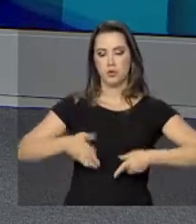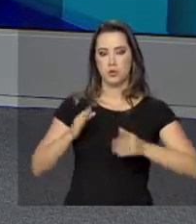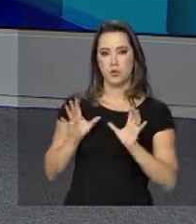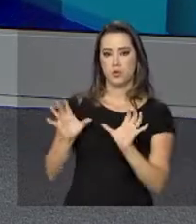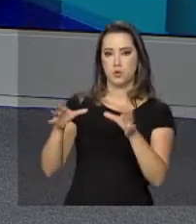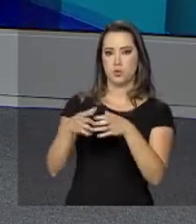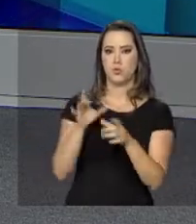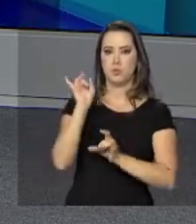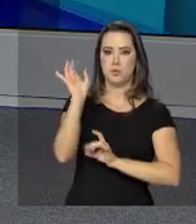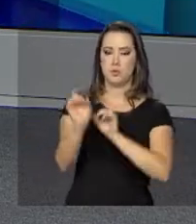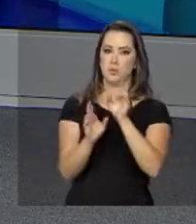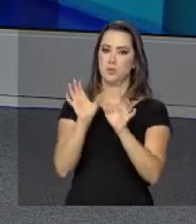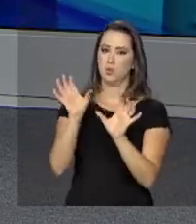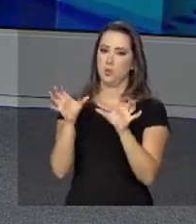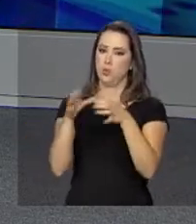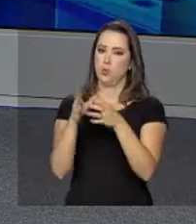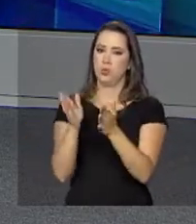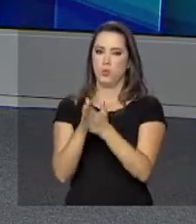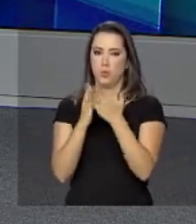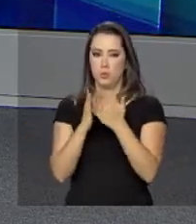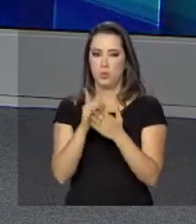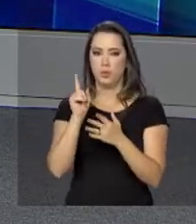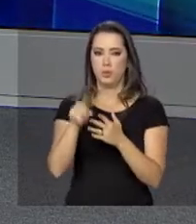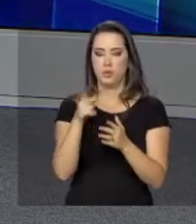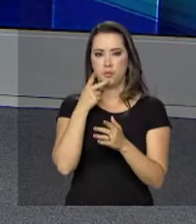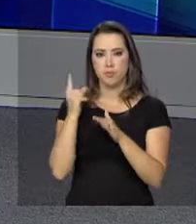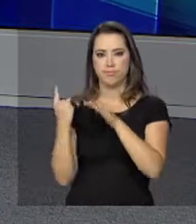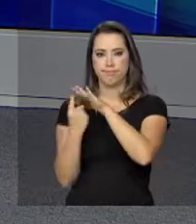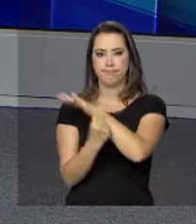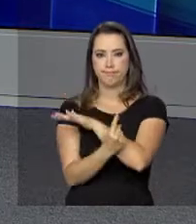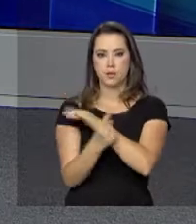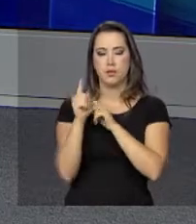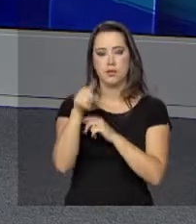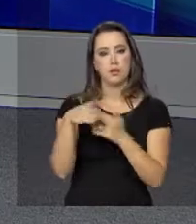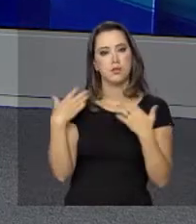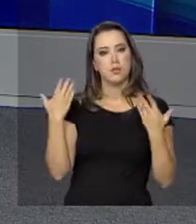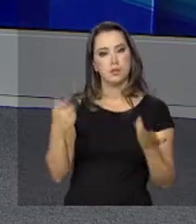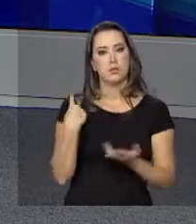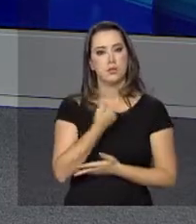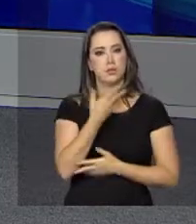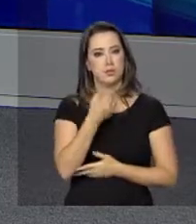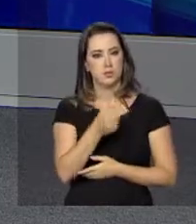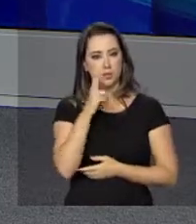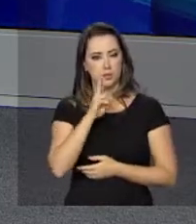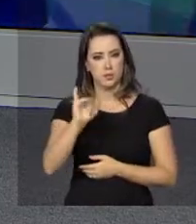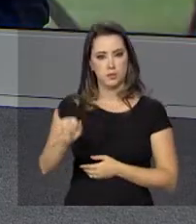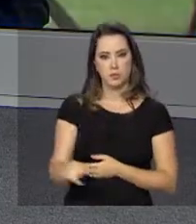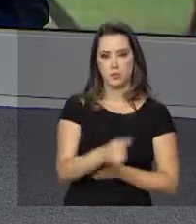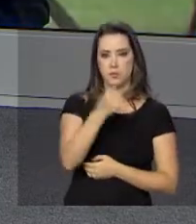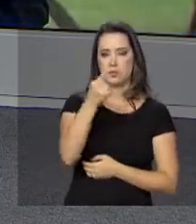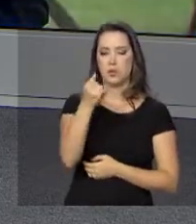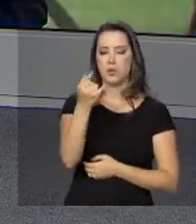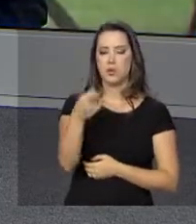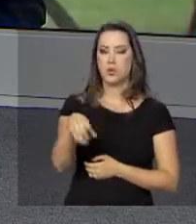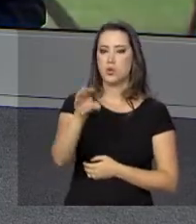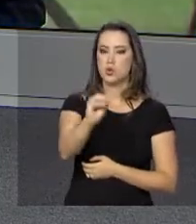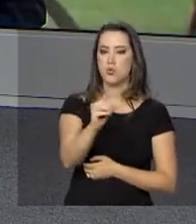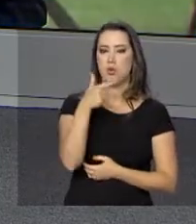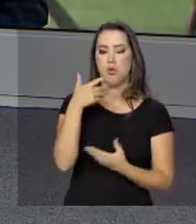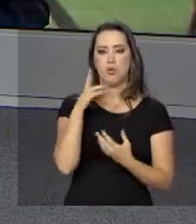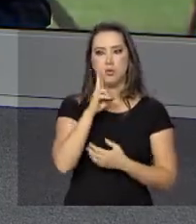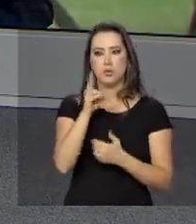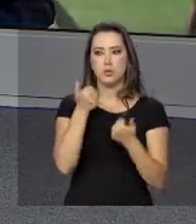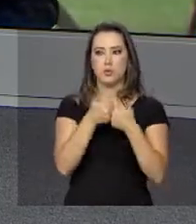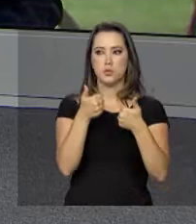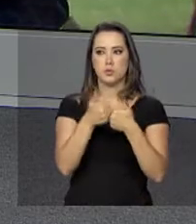público especialmente vulnerável quando o assunto é migração. É sobre isso que nós vamos falar agora com o repórter João Pedro Neto, que